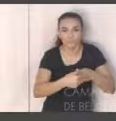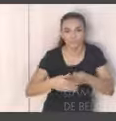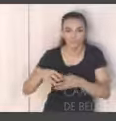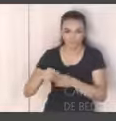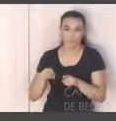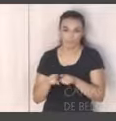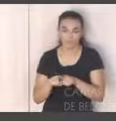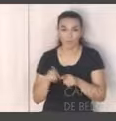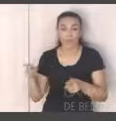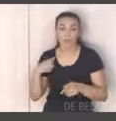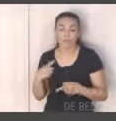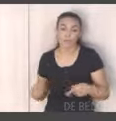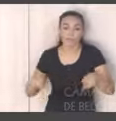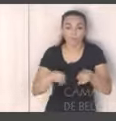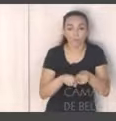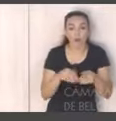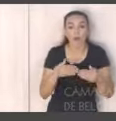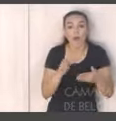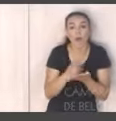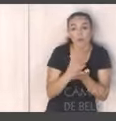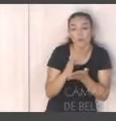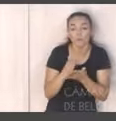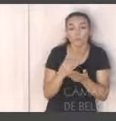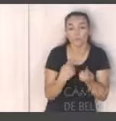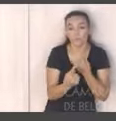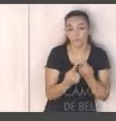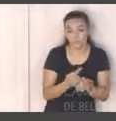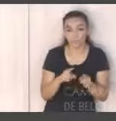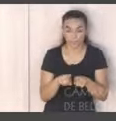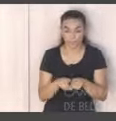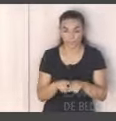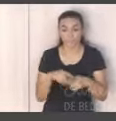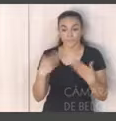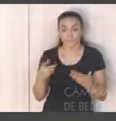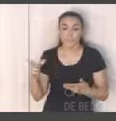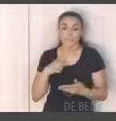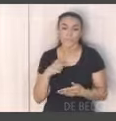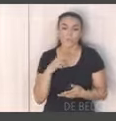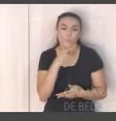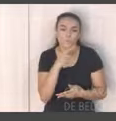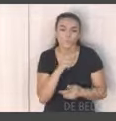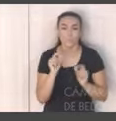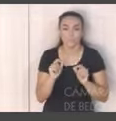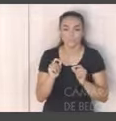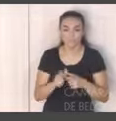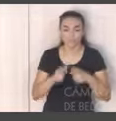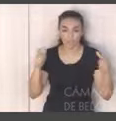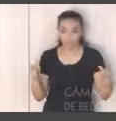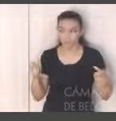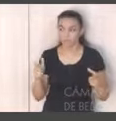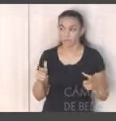vinculados a alguns atravessadores e eles têm uma urgência muito grande na